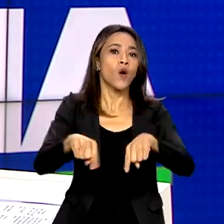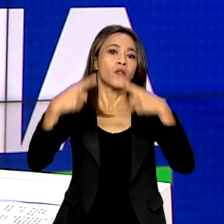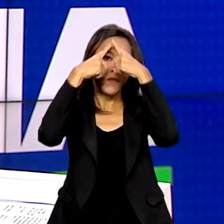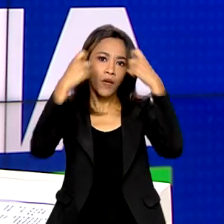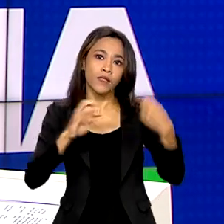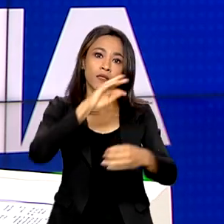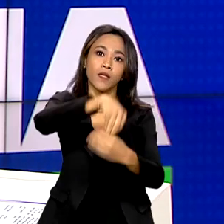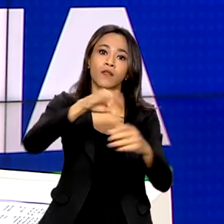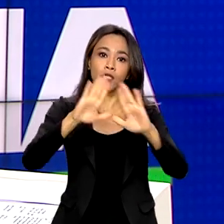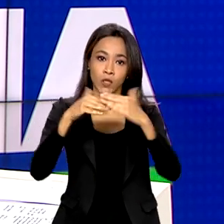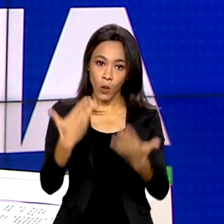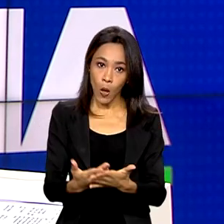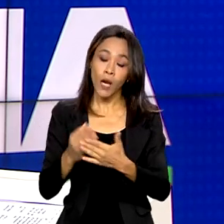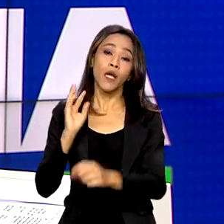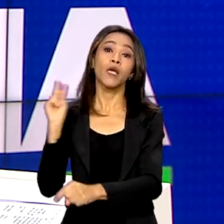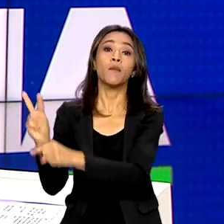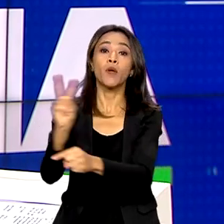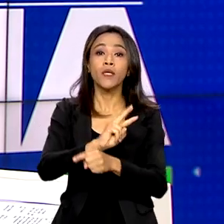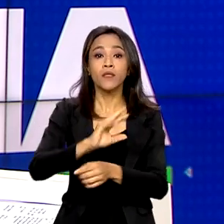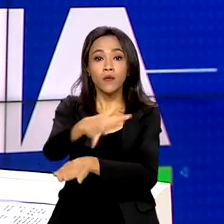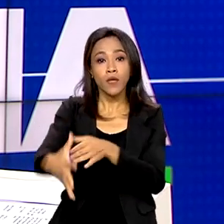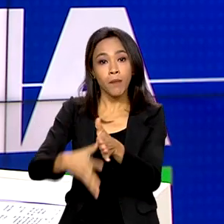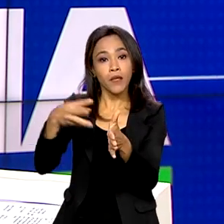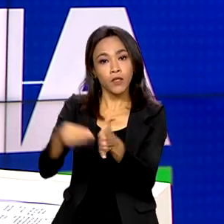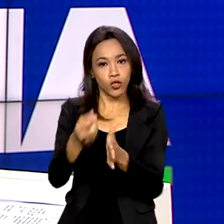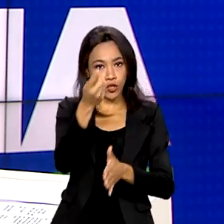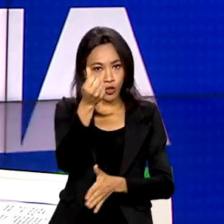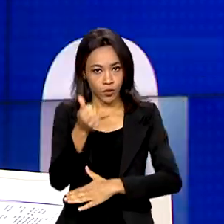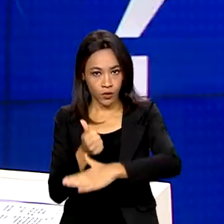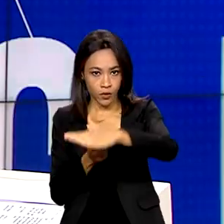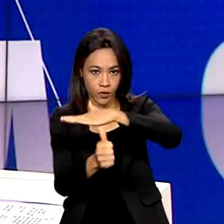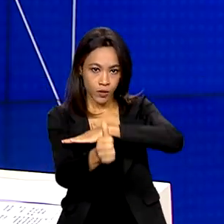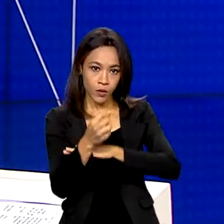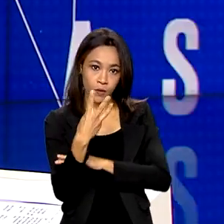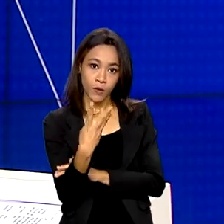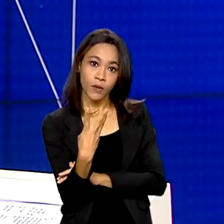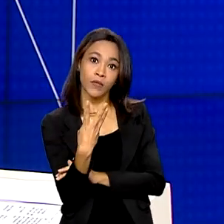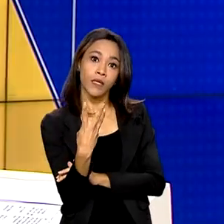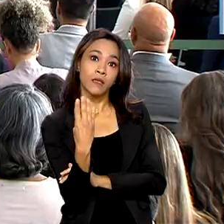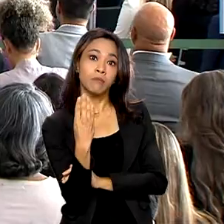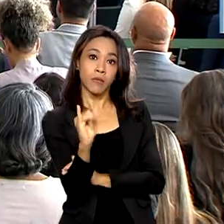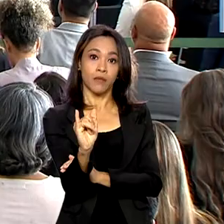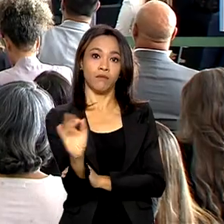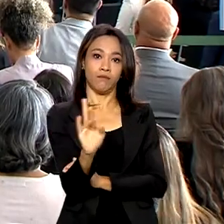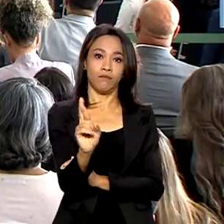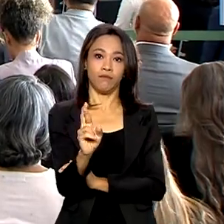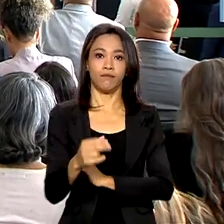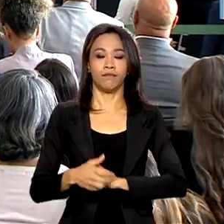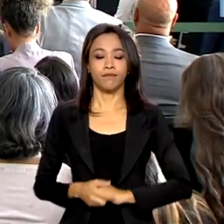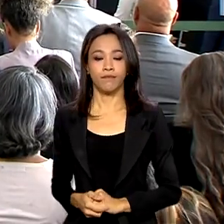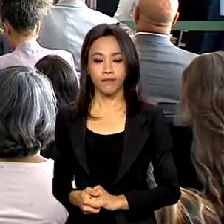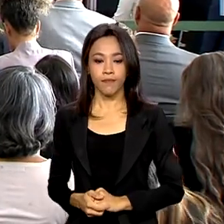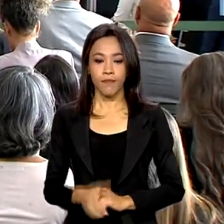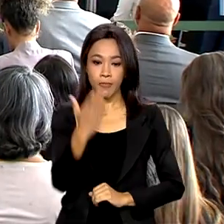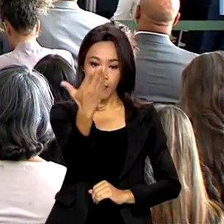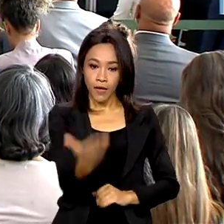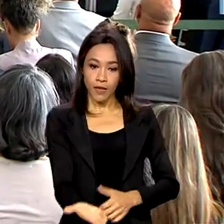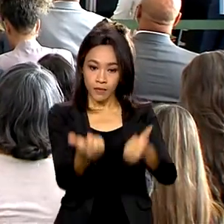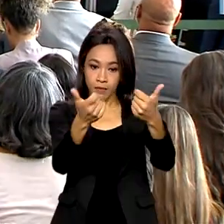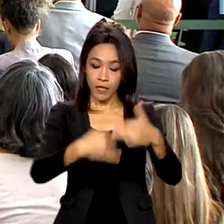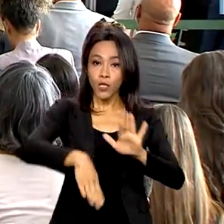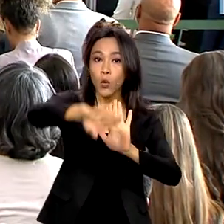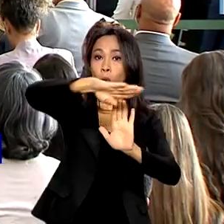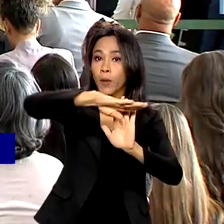região amazônica. São mais de 3 bilhões de reais em investimentos. O Programa de Ação na